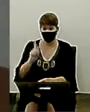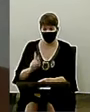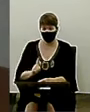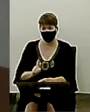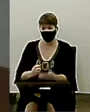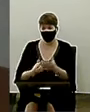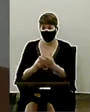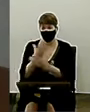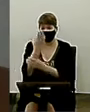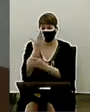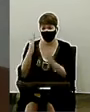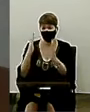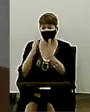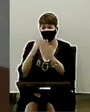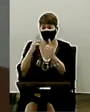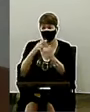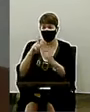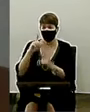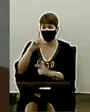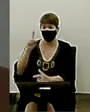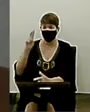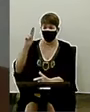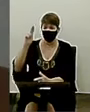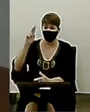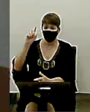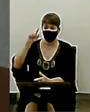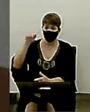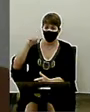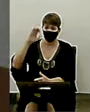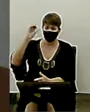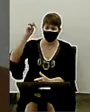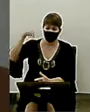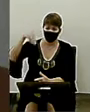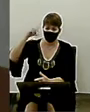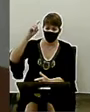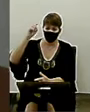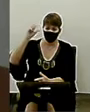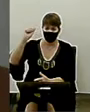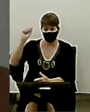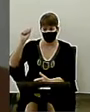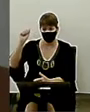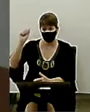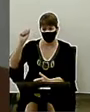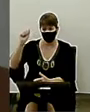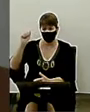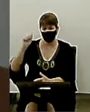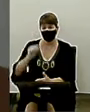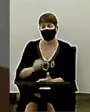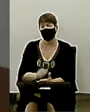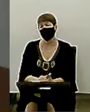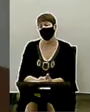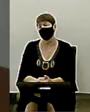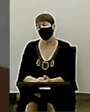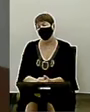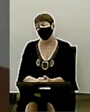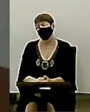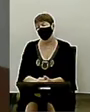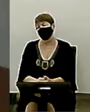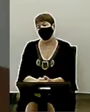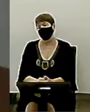1903, no cisma da IPB, foi para a igreja independente, e Goiás ficou sem presbiterianismo por um tempo.